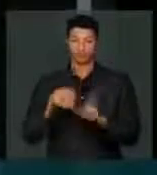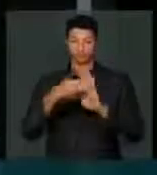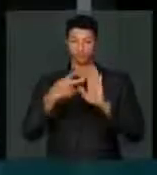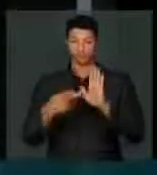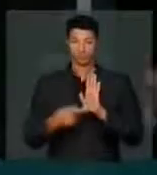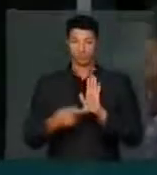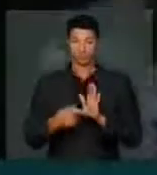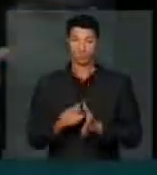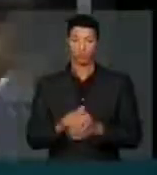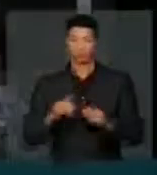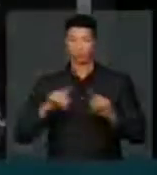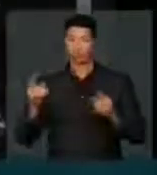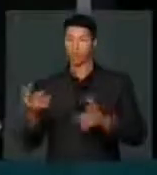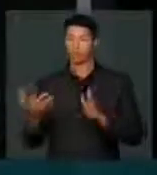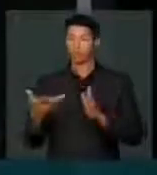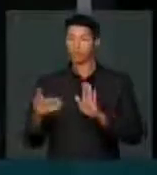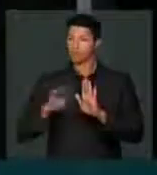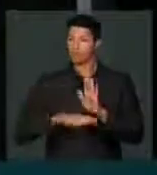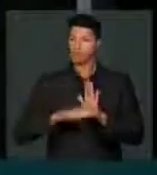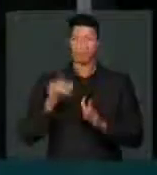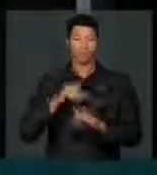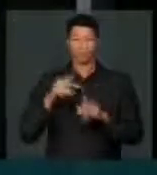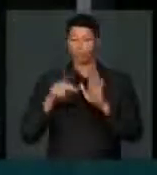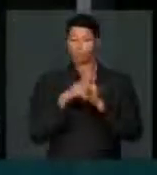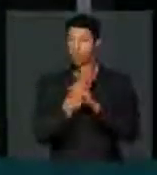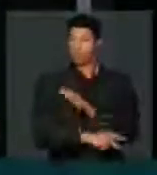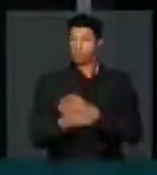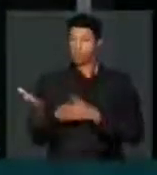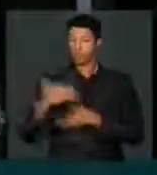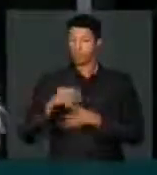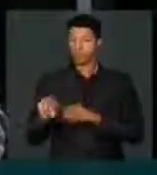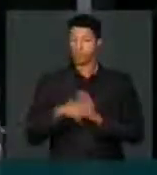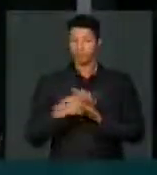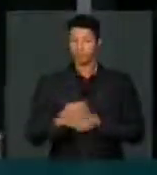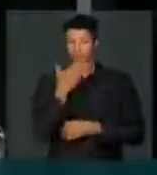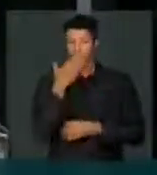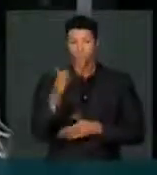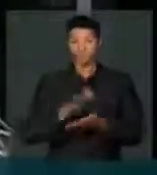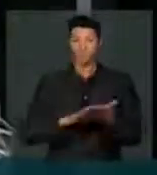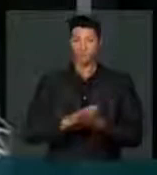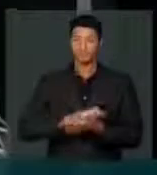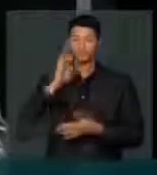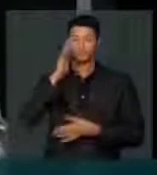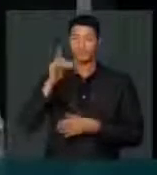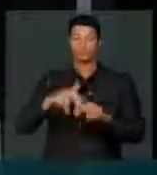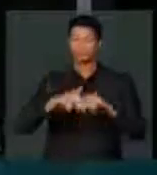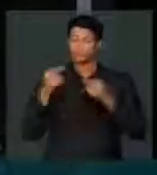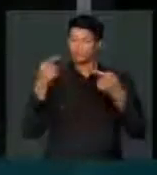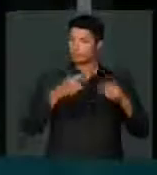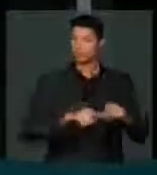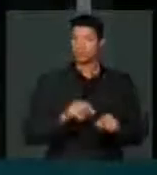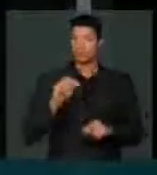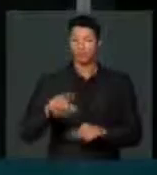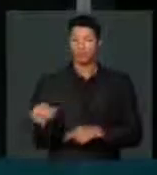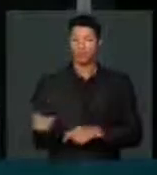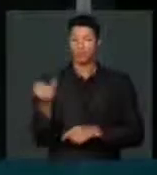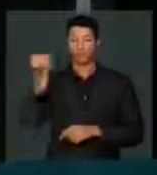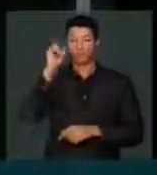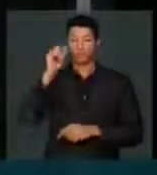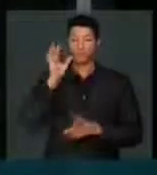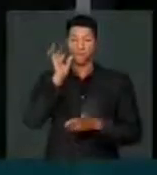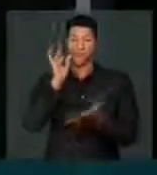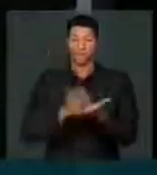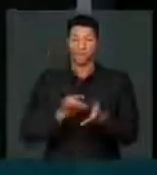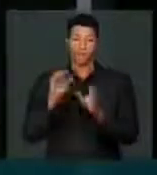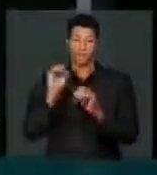medida provisória. Mas ressaltando, não é dela que virá de forma alguma solução. Muito pelo contrário. É importante que de